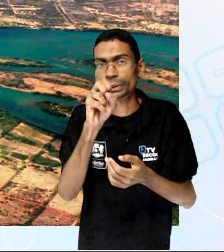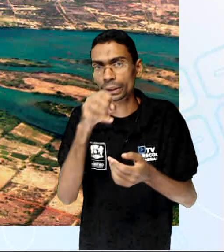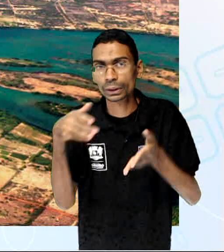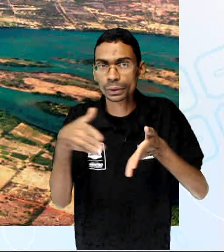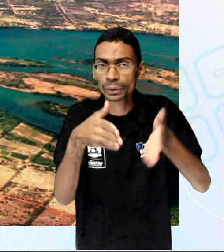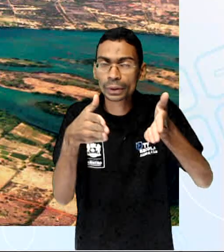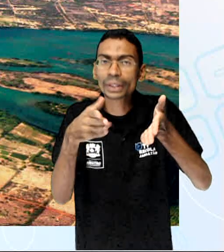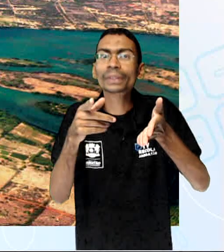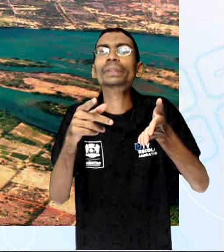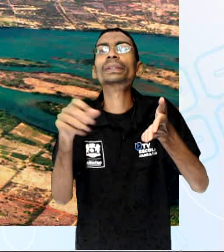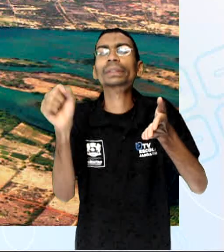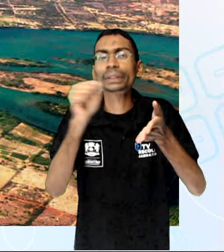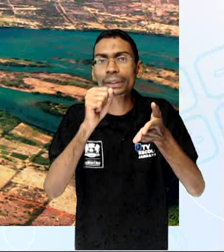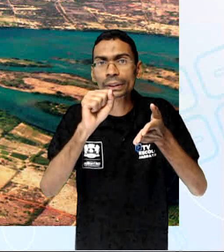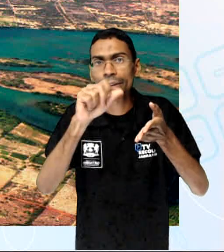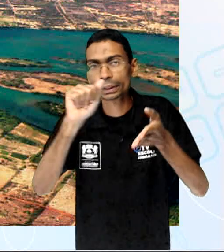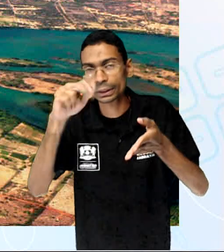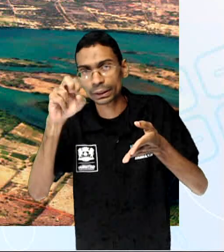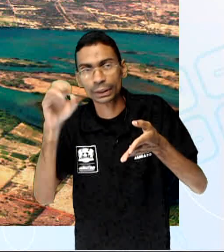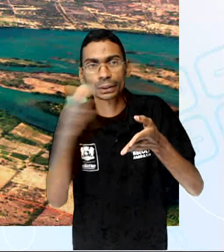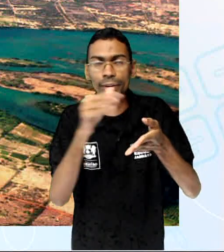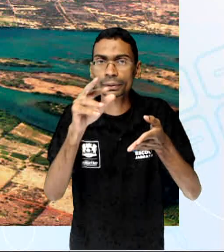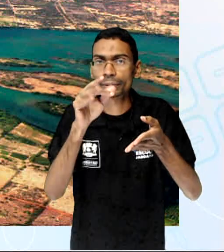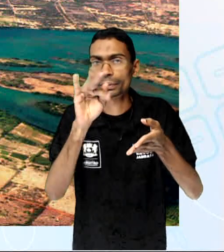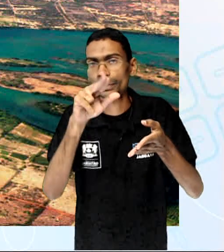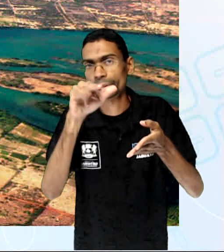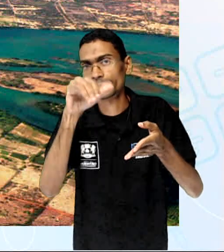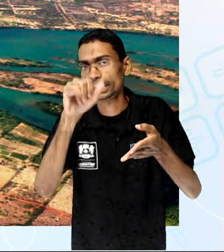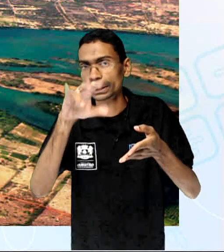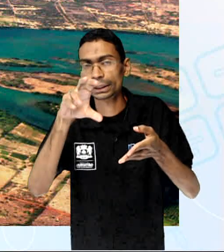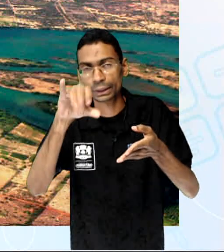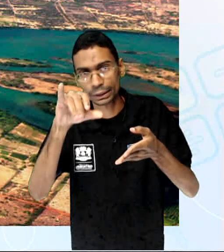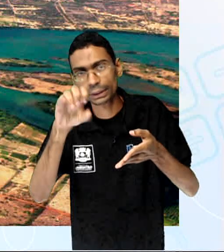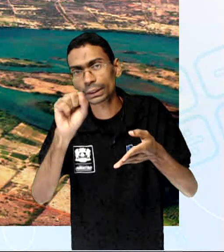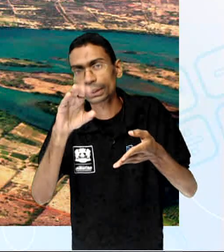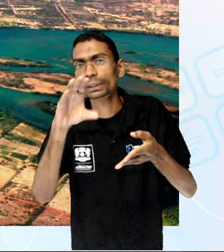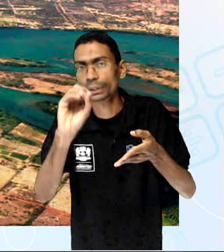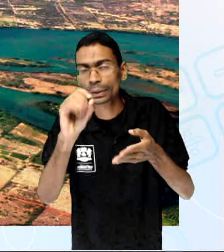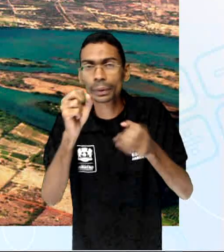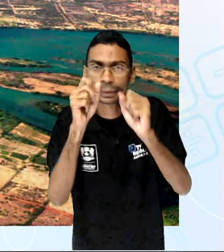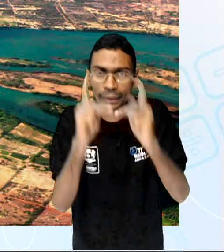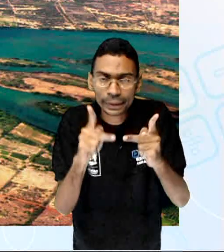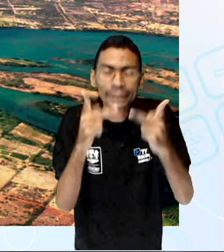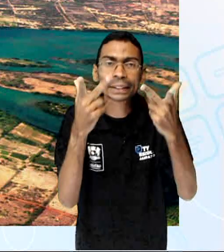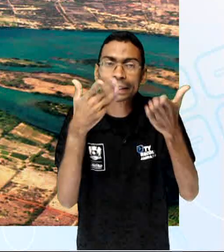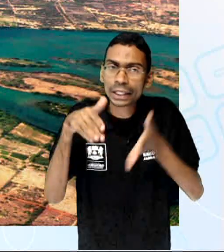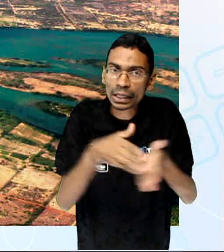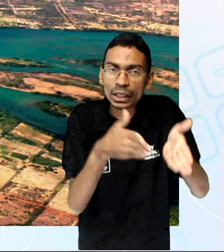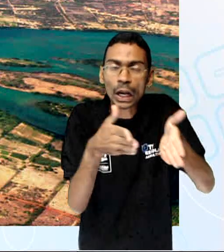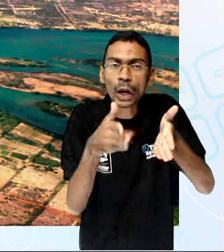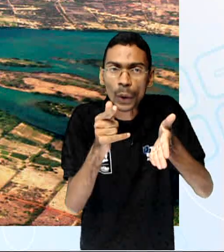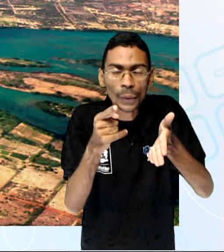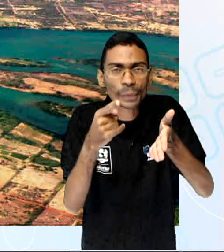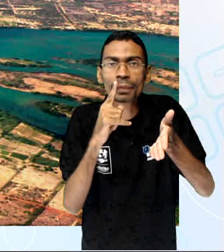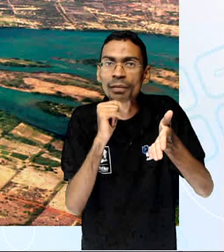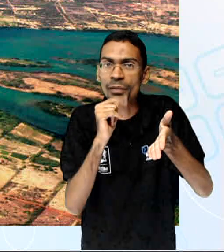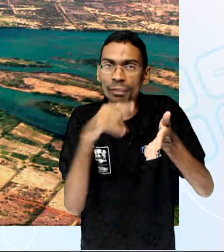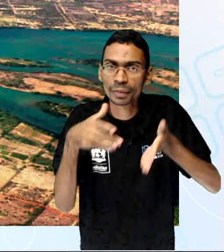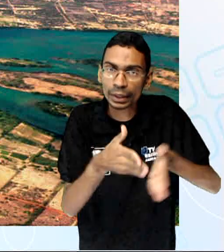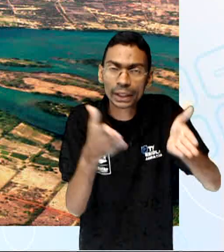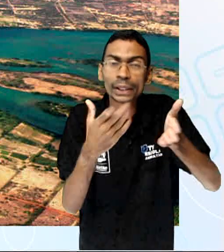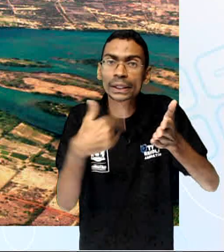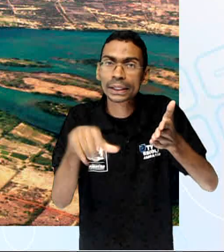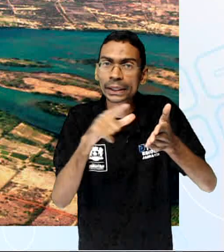Aqui está o Rio São Francisco e a gente chama esse lugar de Vale do Rio São Francisco. Esse Rio São Francisco foi uma área